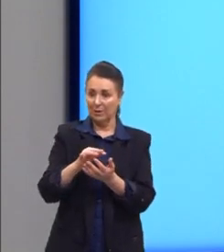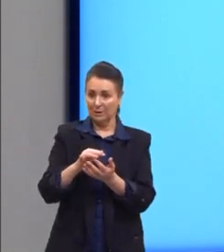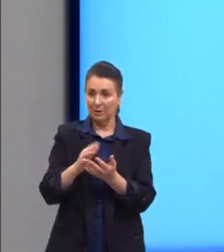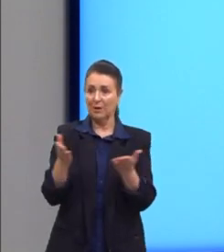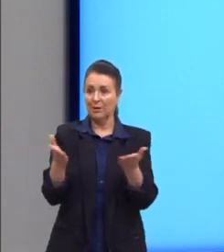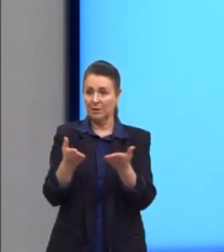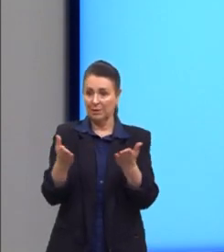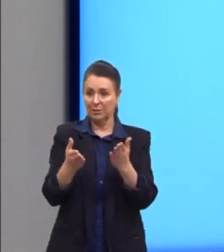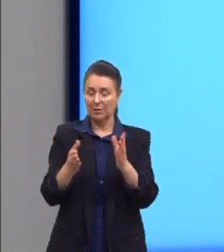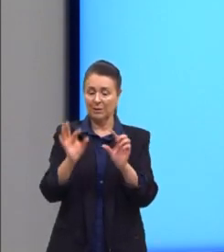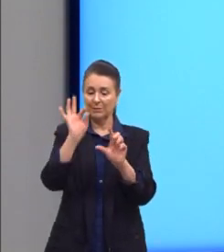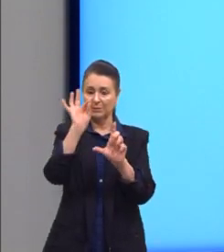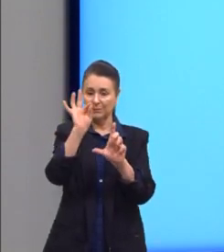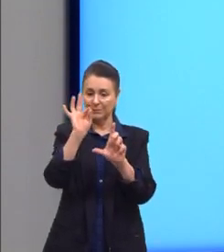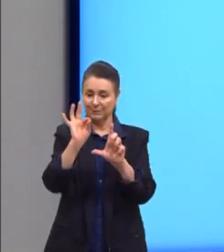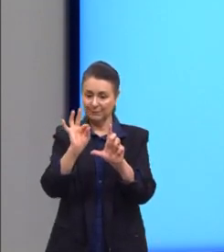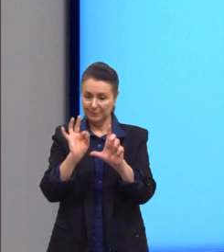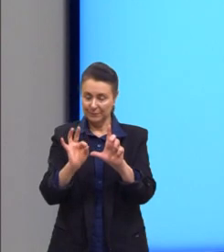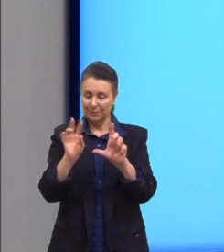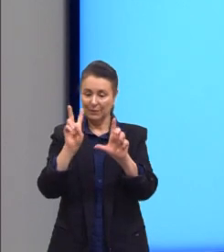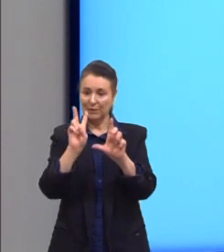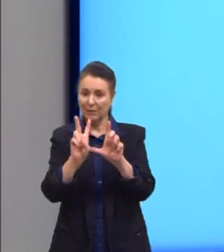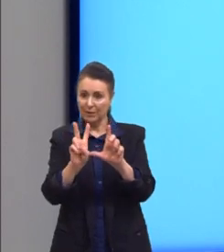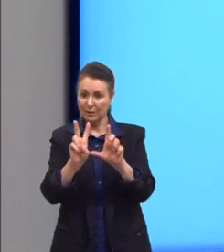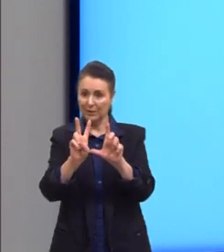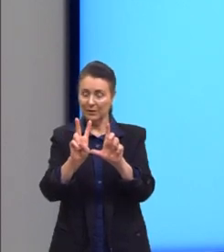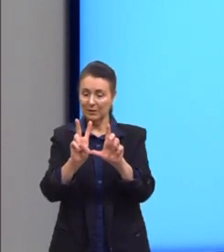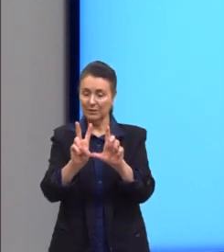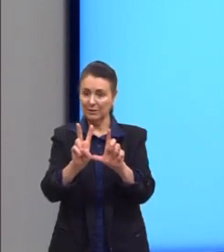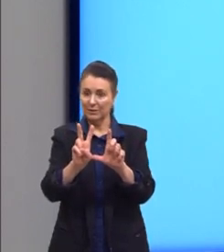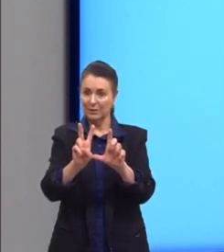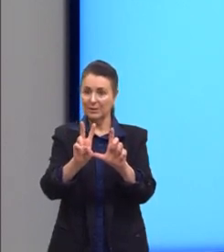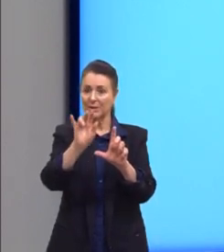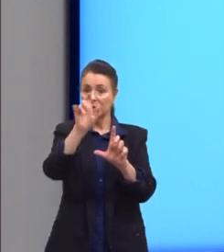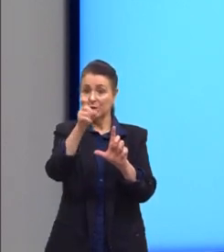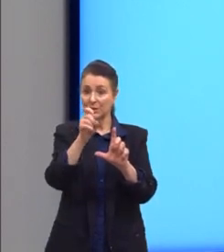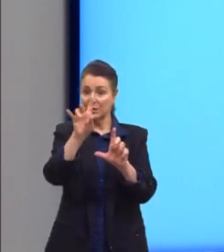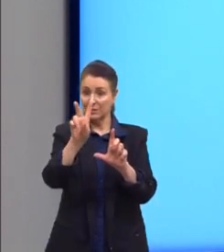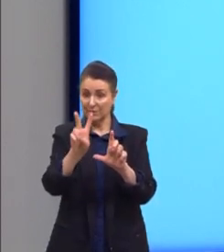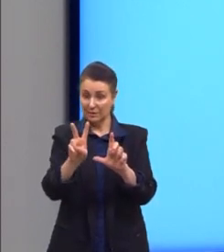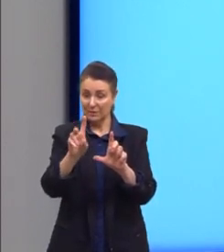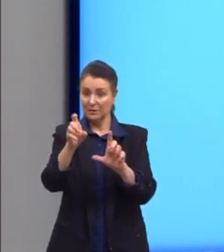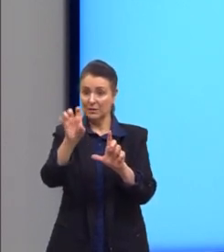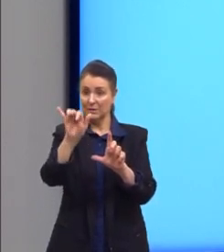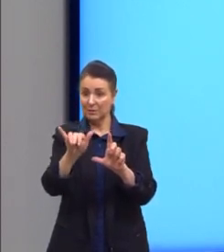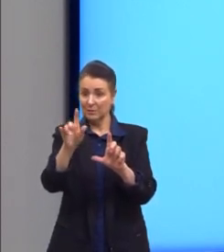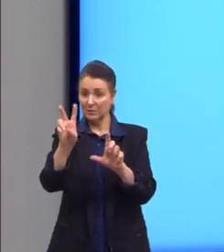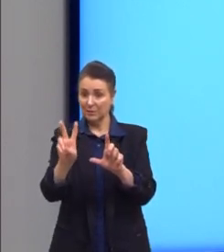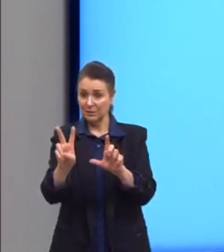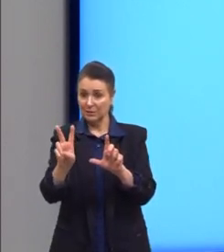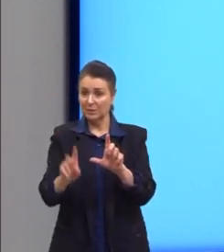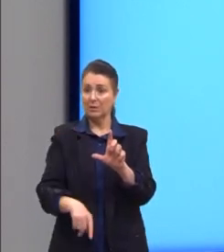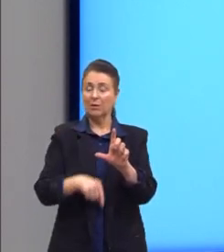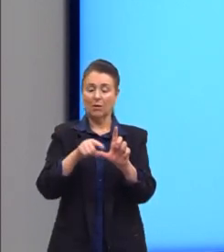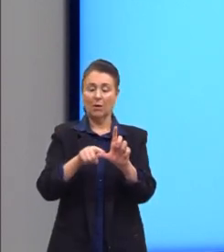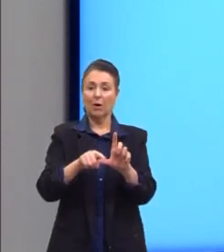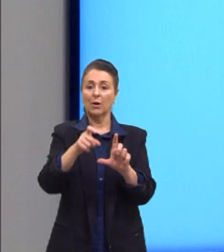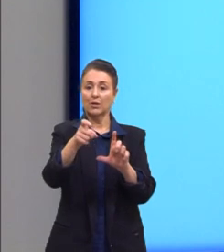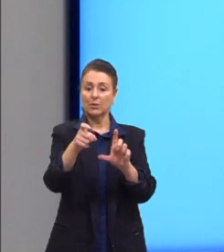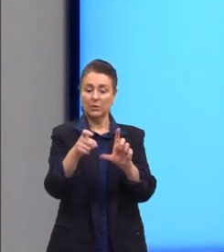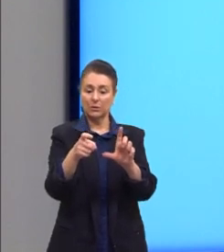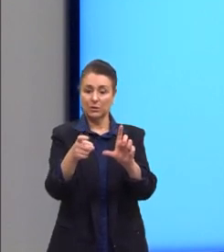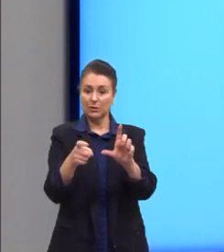coordenadas de X vértice e Y vértice. Iniciando pelo X vértice, né? A